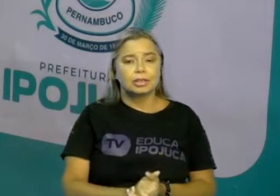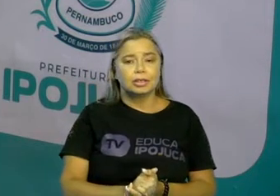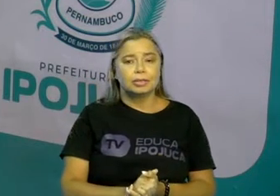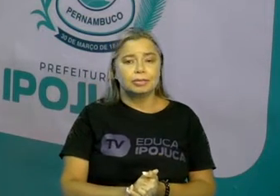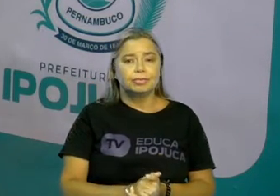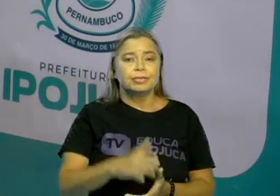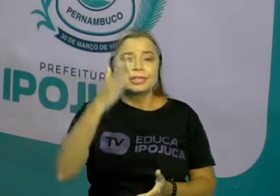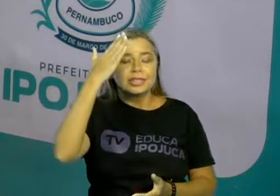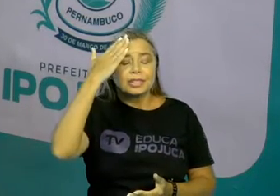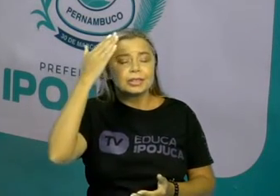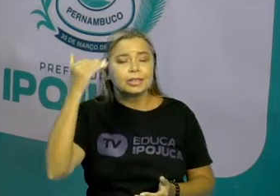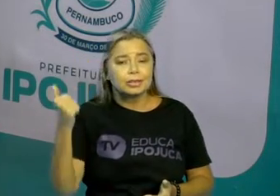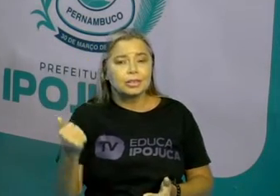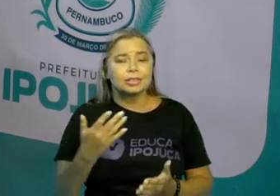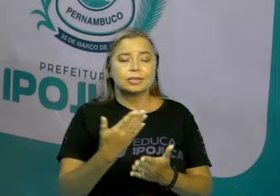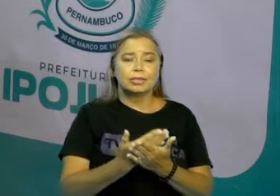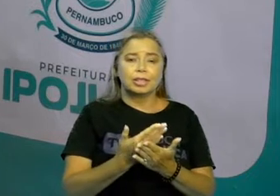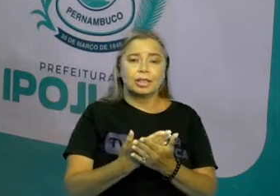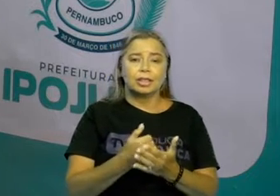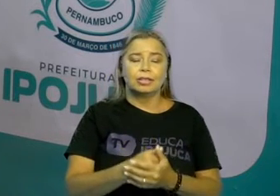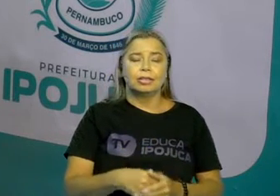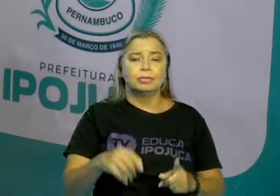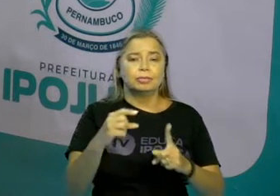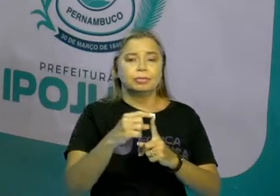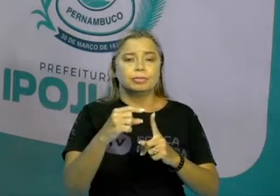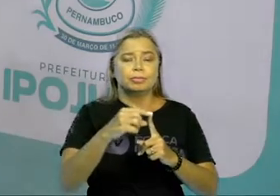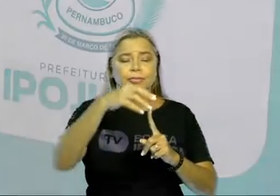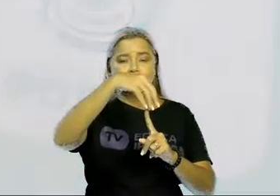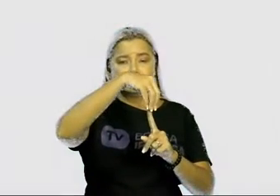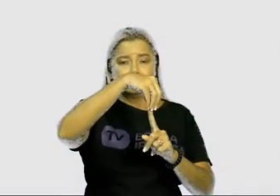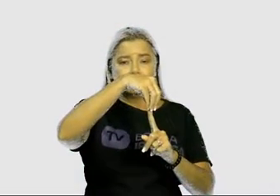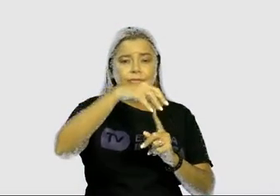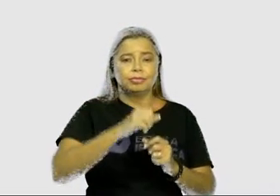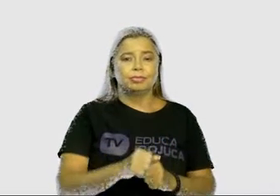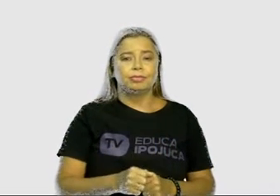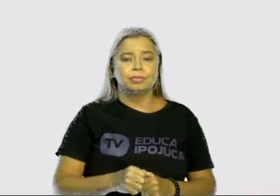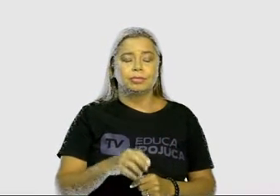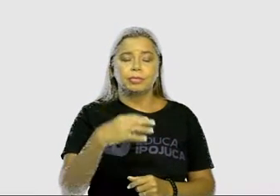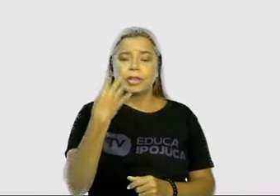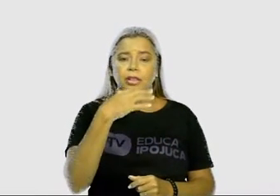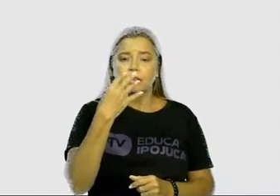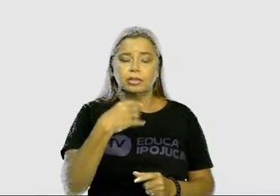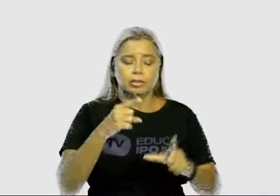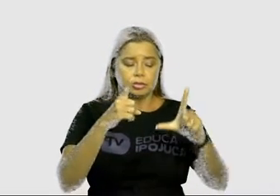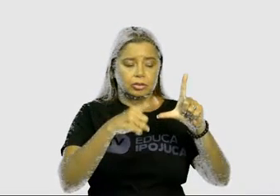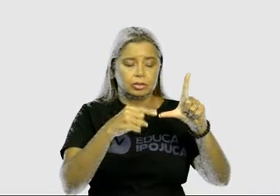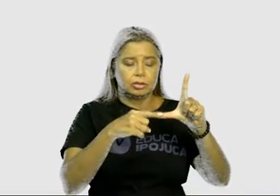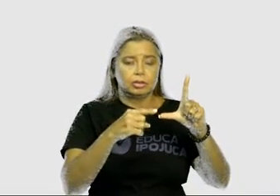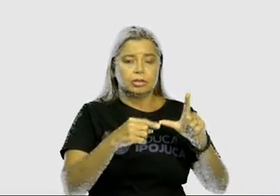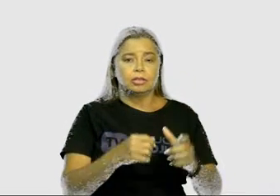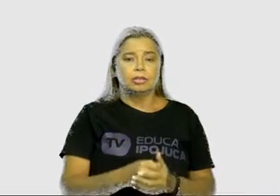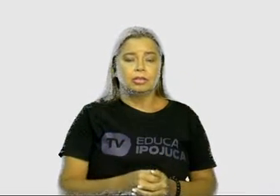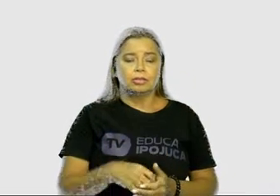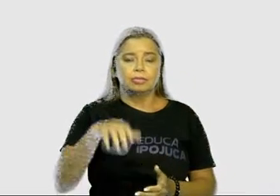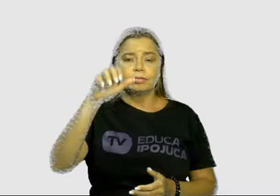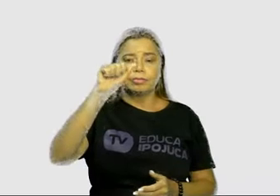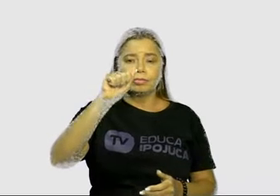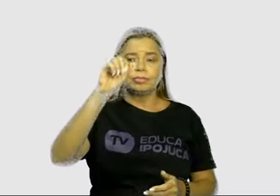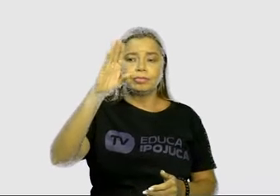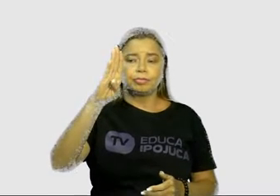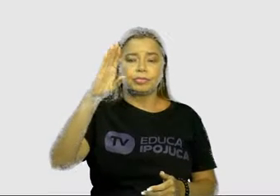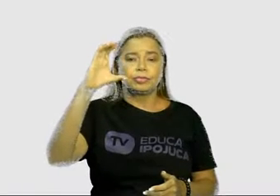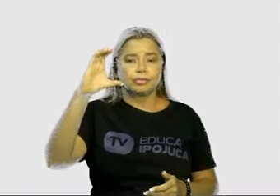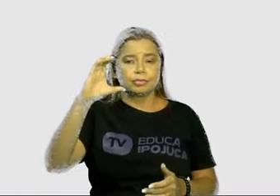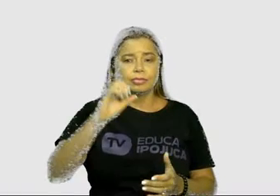Revisando a nossa aula com as nossas palavras-chave, que é sonhos, letras e o alfabeto.